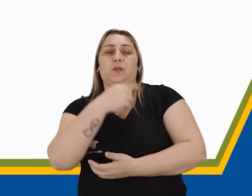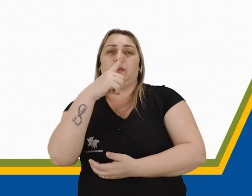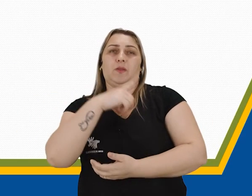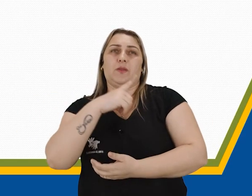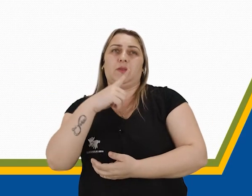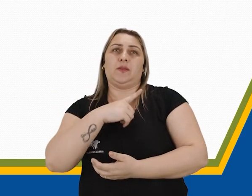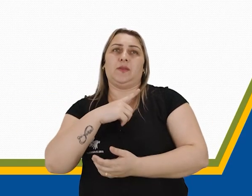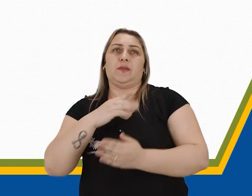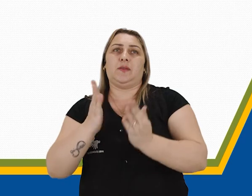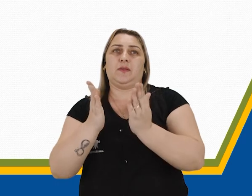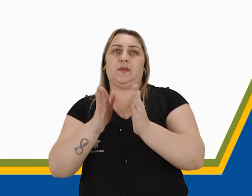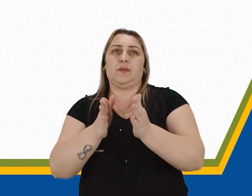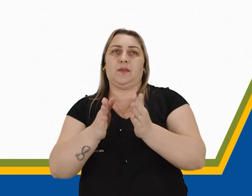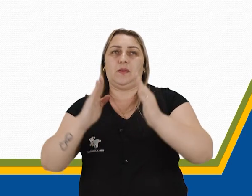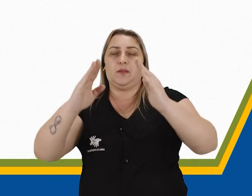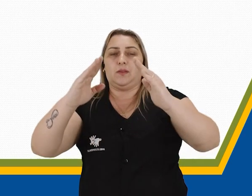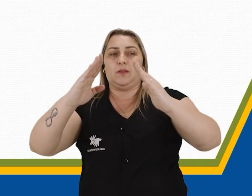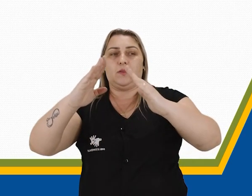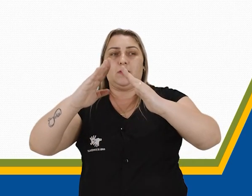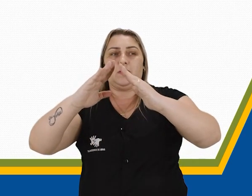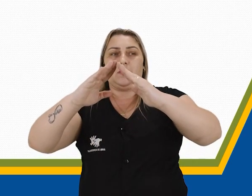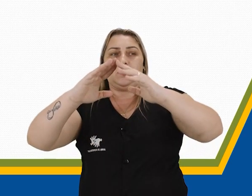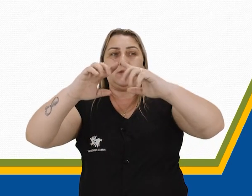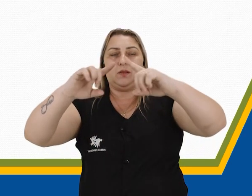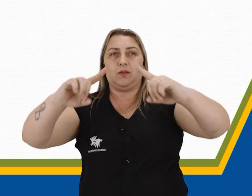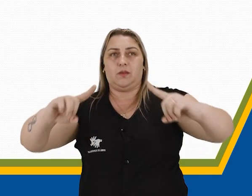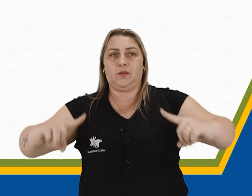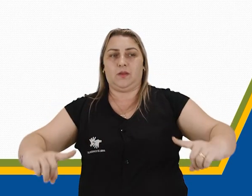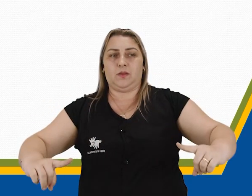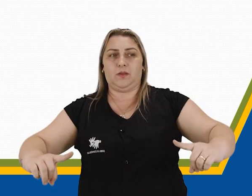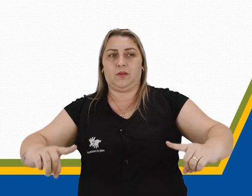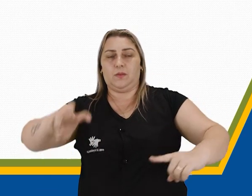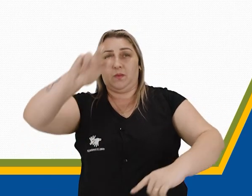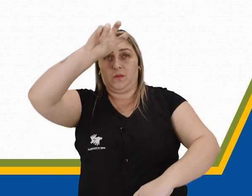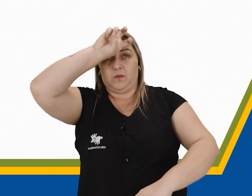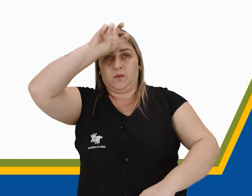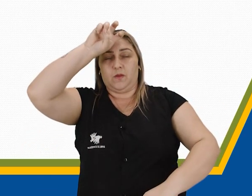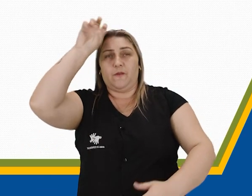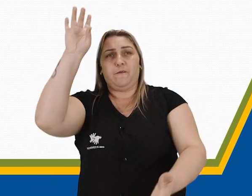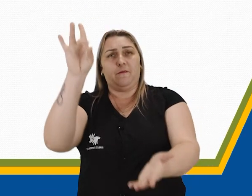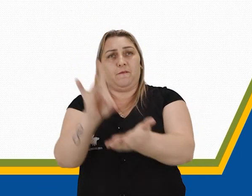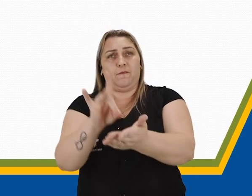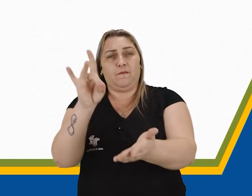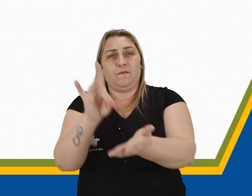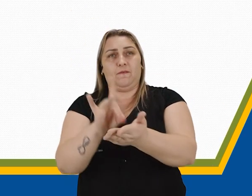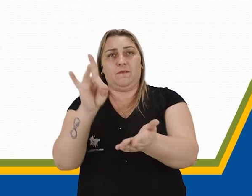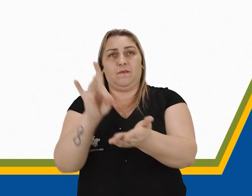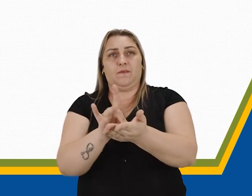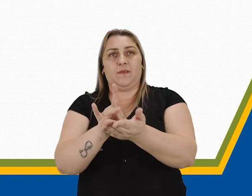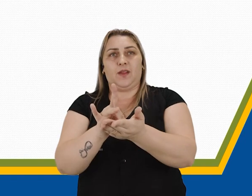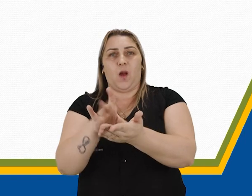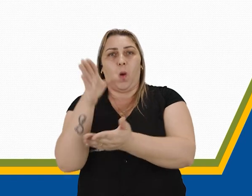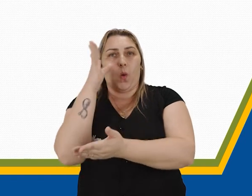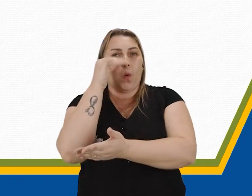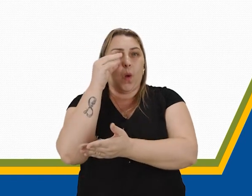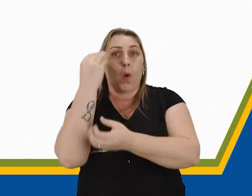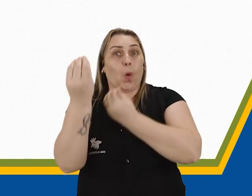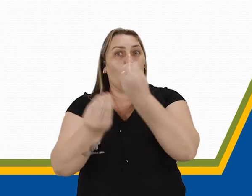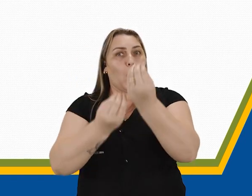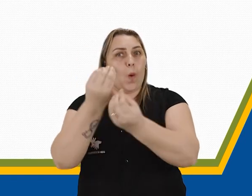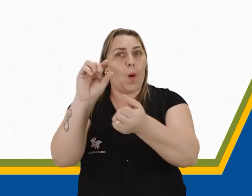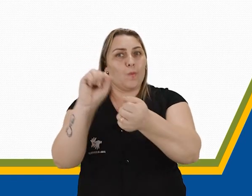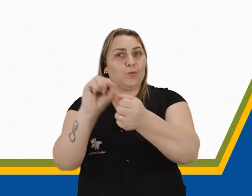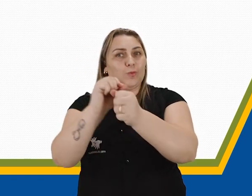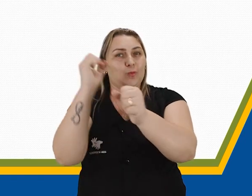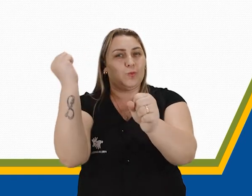as pirâmides. As pirâmides do Egito, que são um verdadeiro mistério para nós de como elas foram construídas,